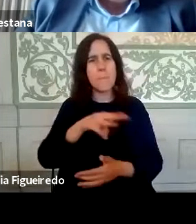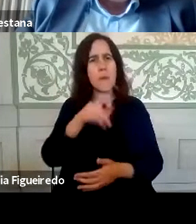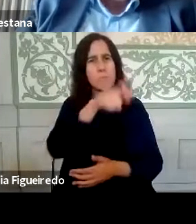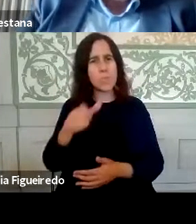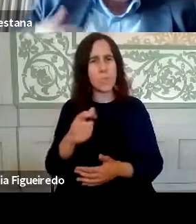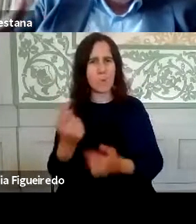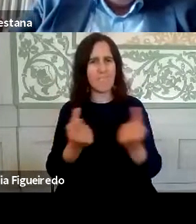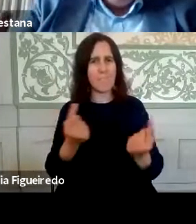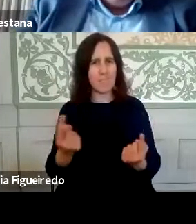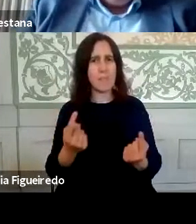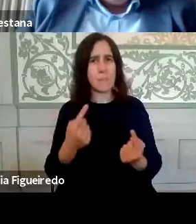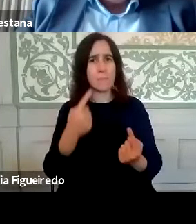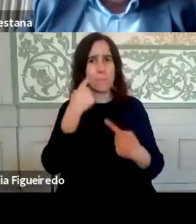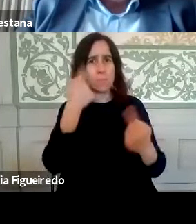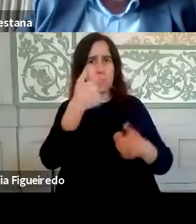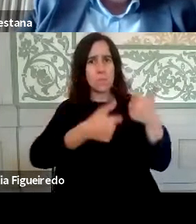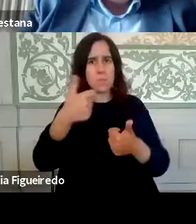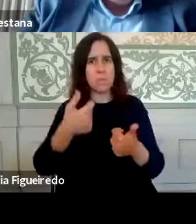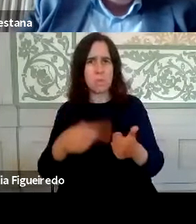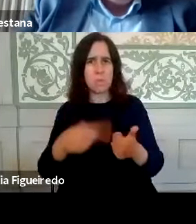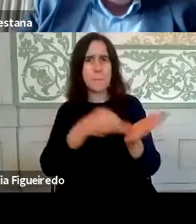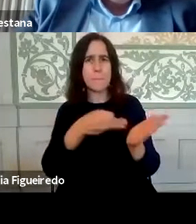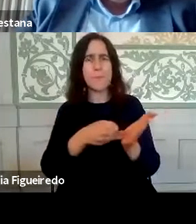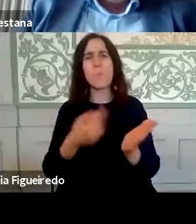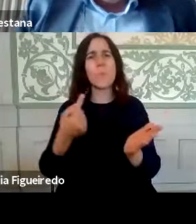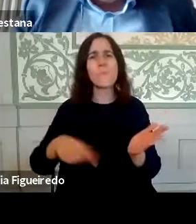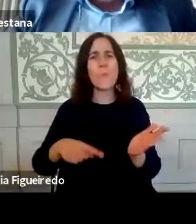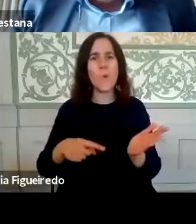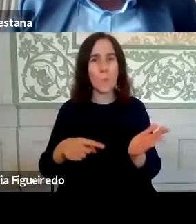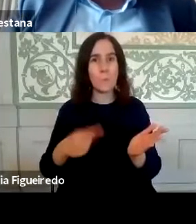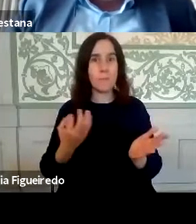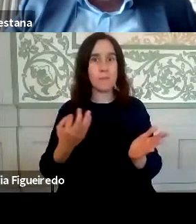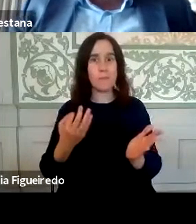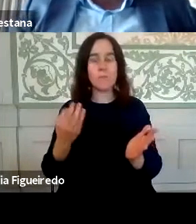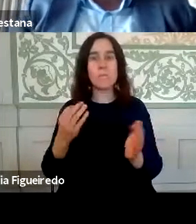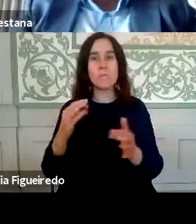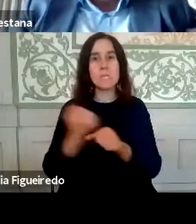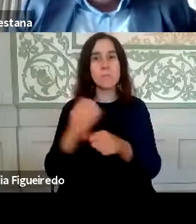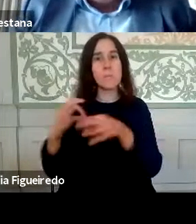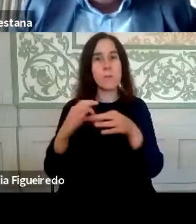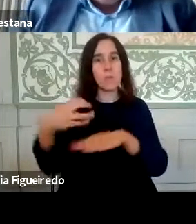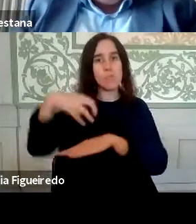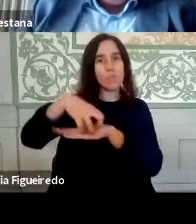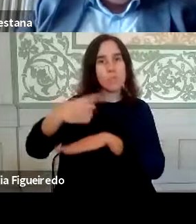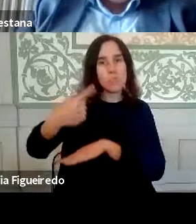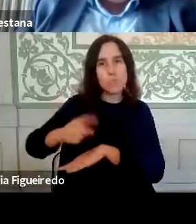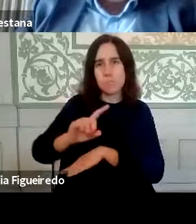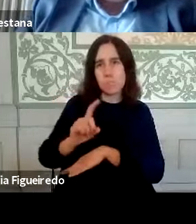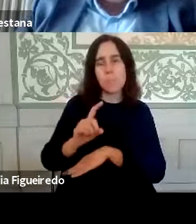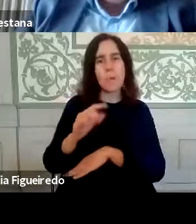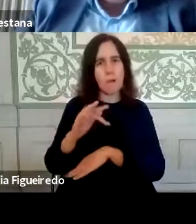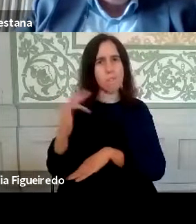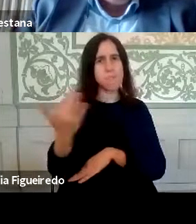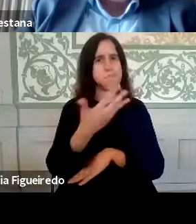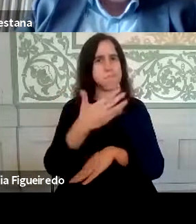delas, a contratação pública, envolve utilizadores que não são apenas utilizadores da entidade de serviços partilhados, mas utilizadores no universo da